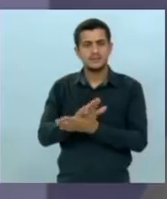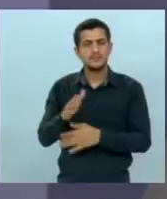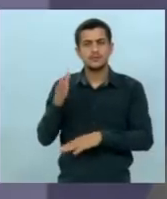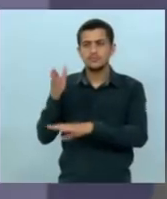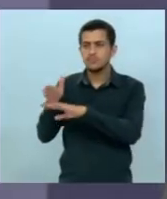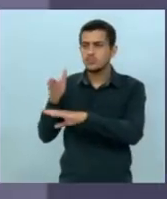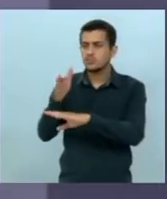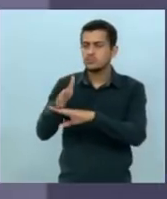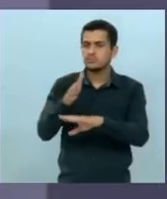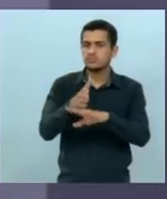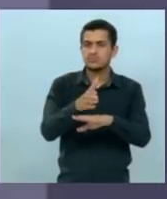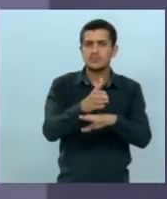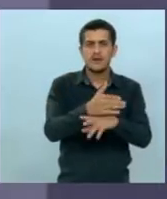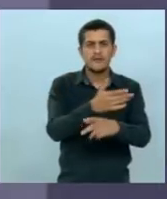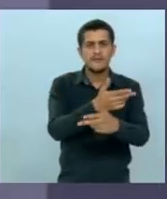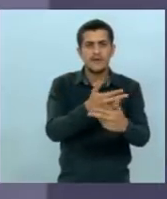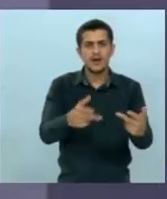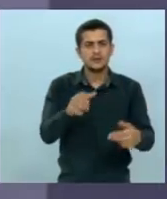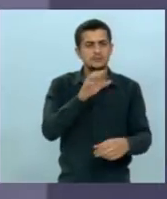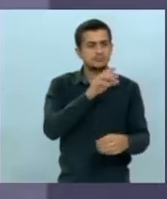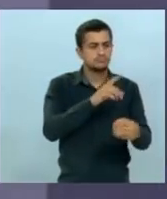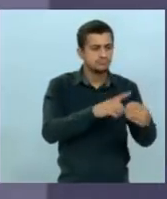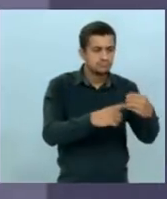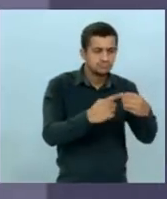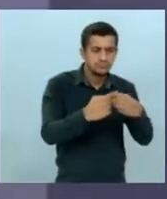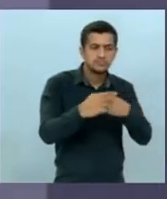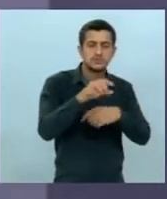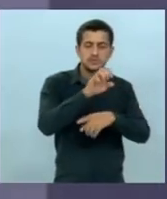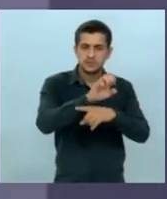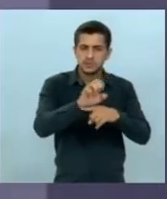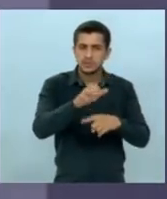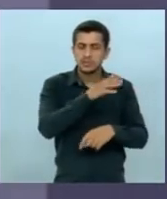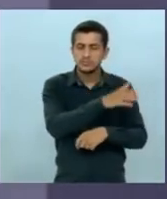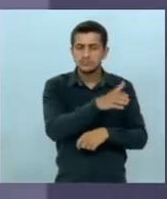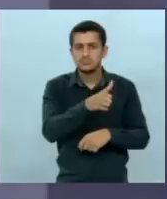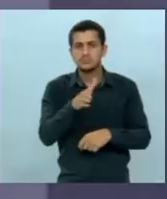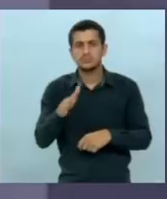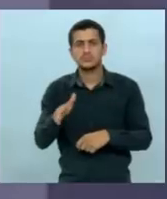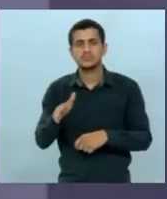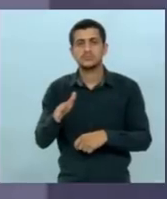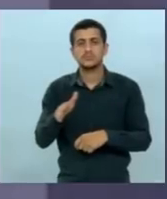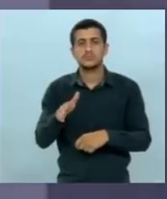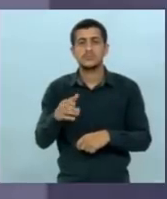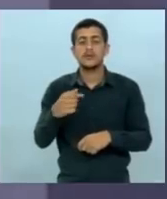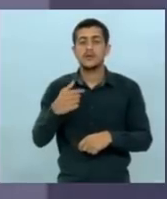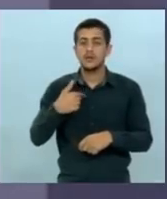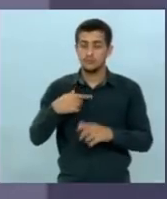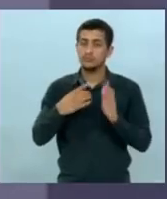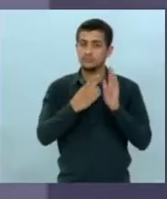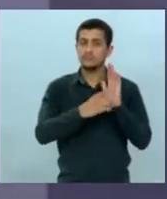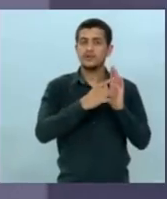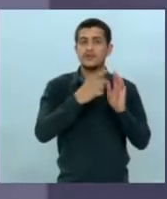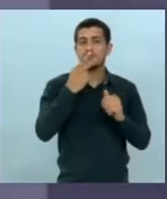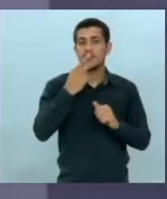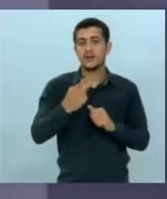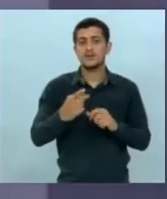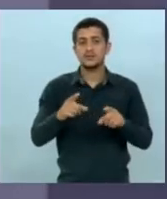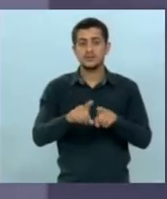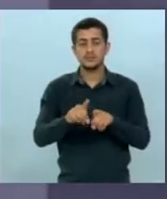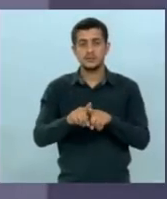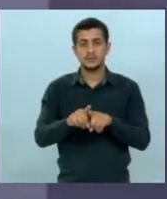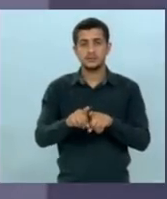andei andei por todos os municípios desse estado e eu tenho o direito de falar que o